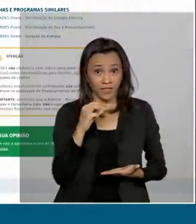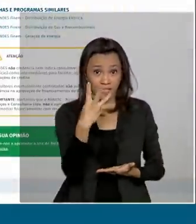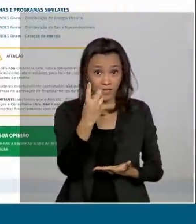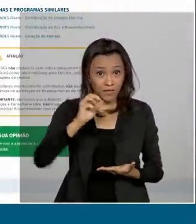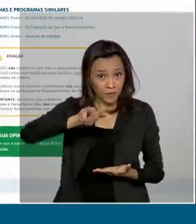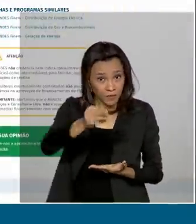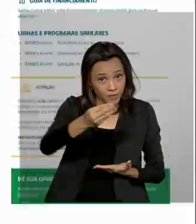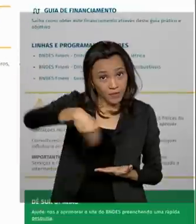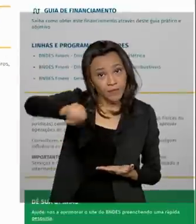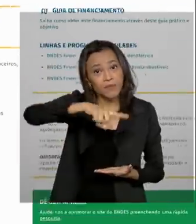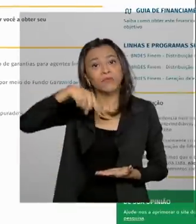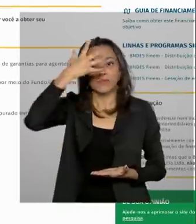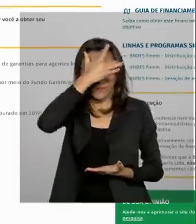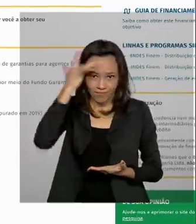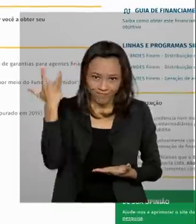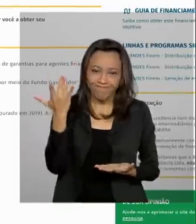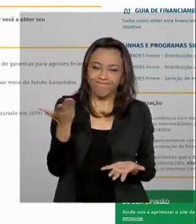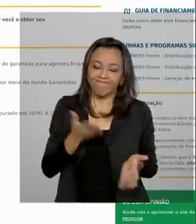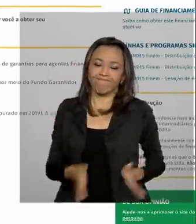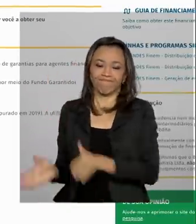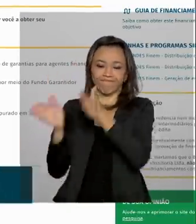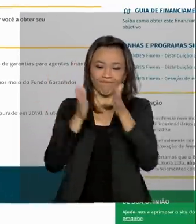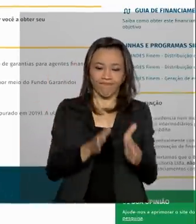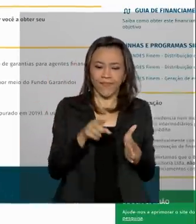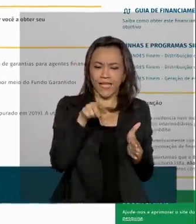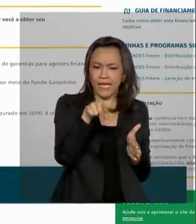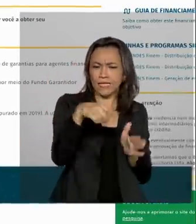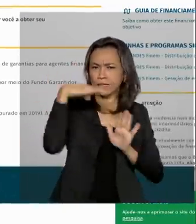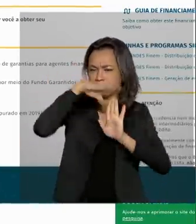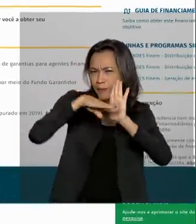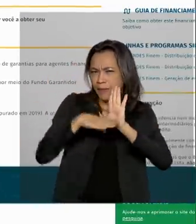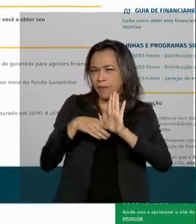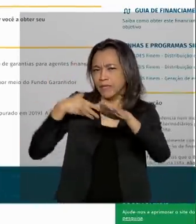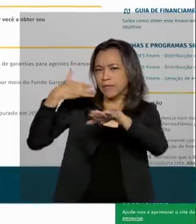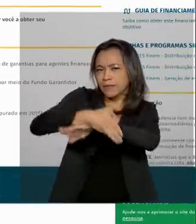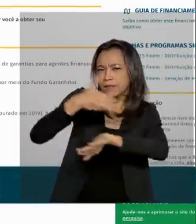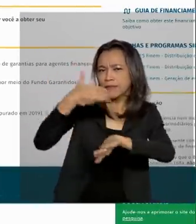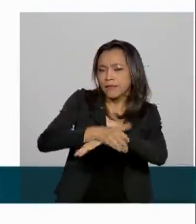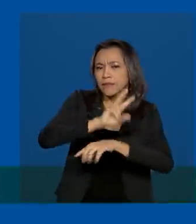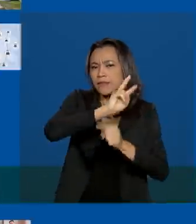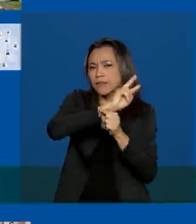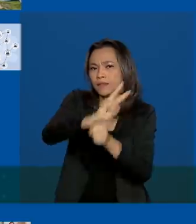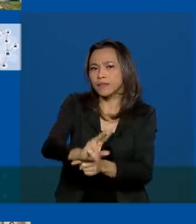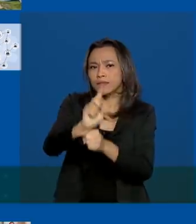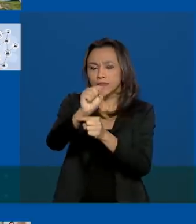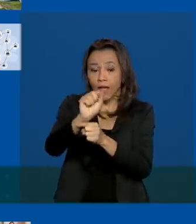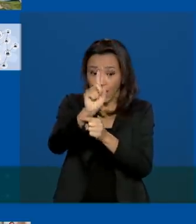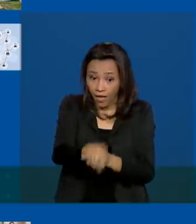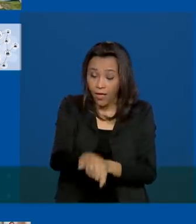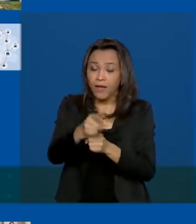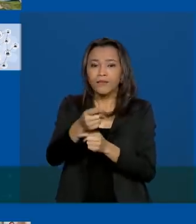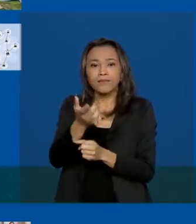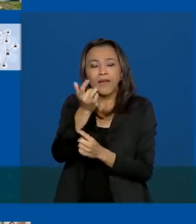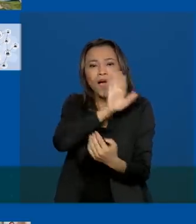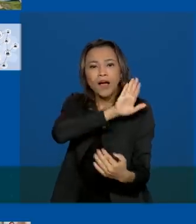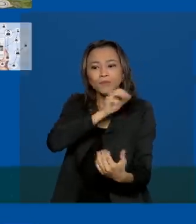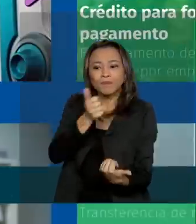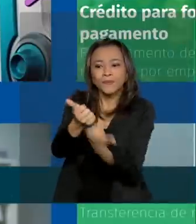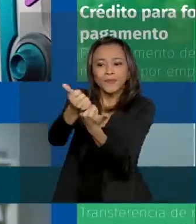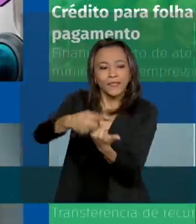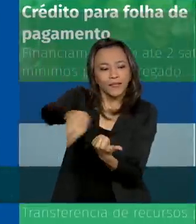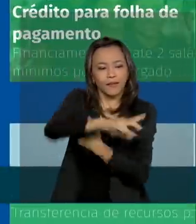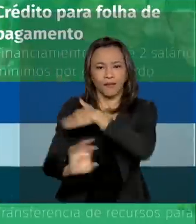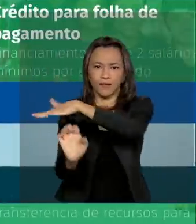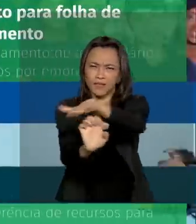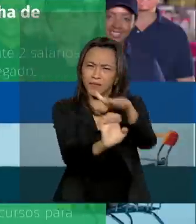O programa emergencial de acesso ao crédito vem para facilitar o acesso de pequenas e